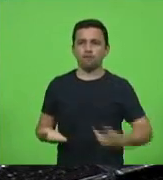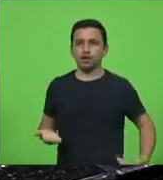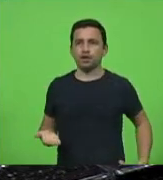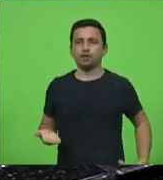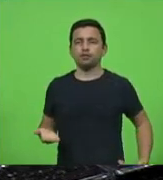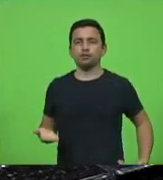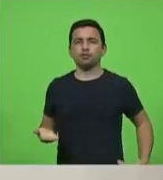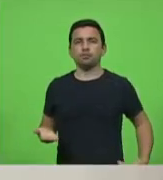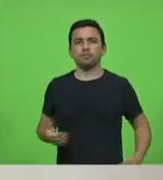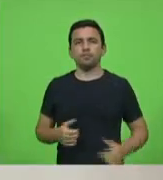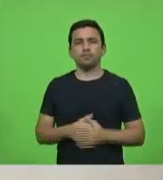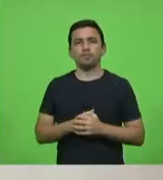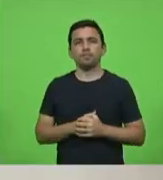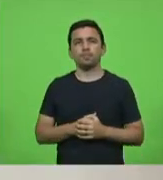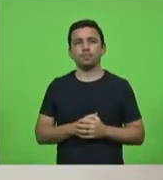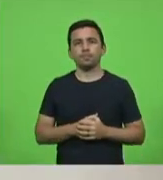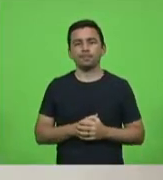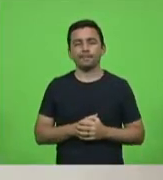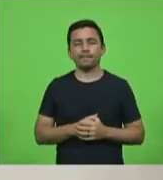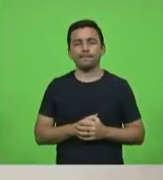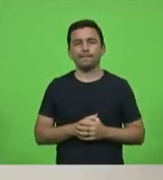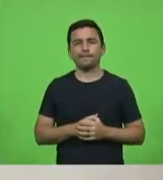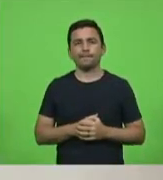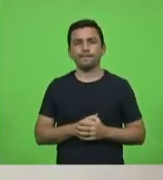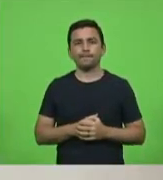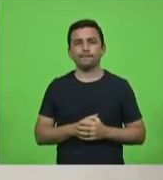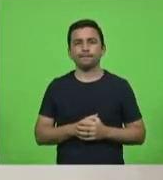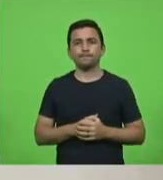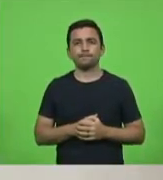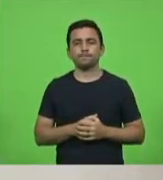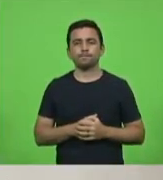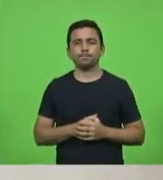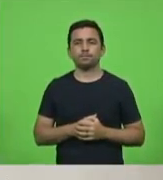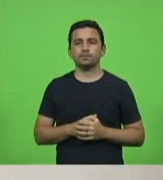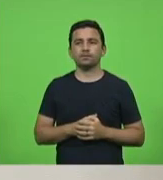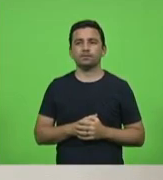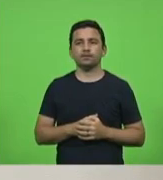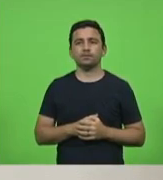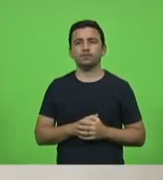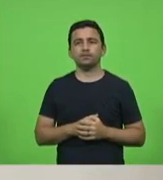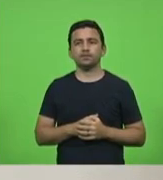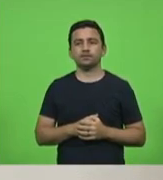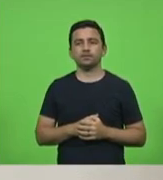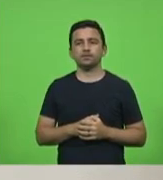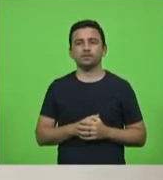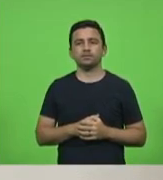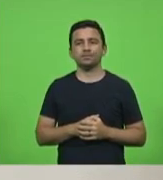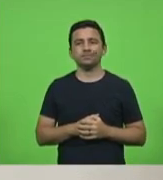Deputado, é um minuto, é um minuto pela ordem. Pode ser.